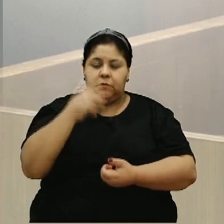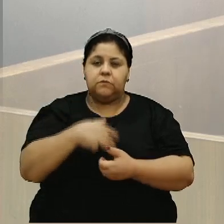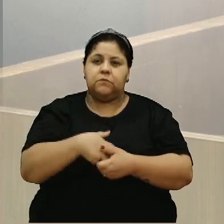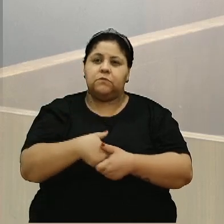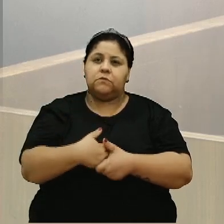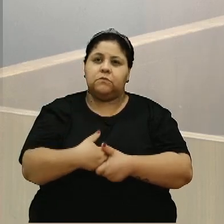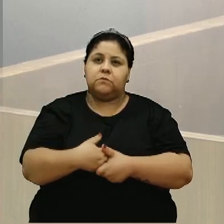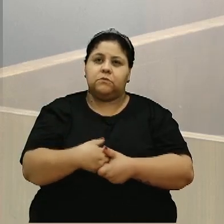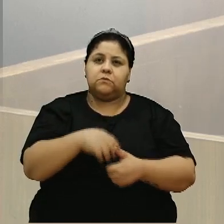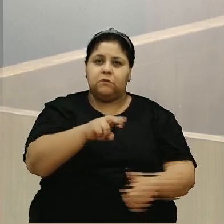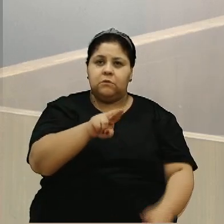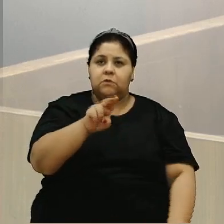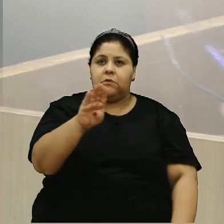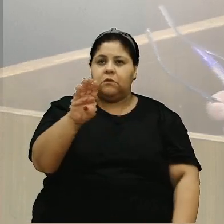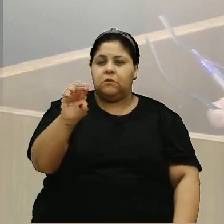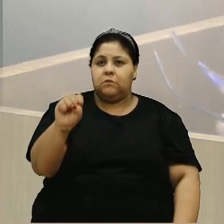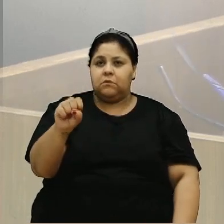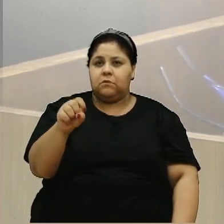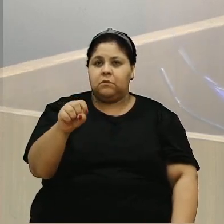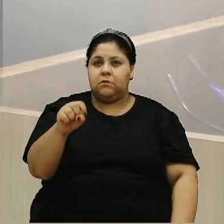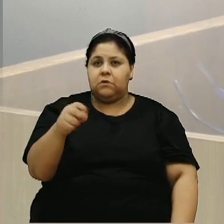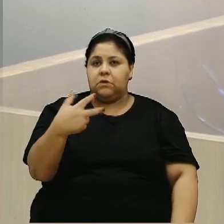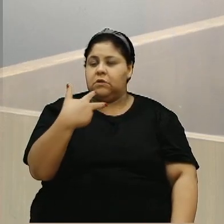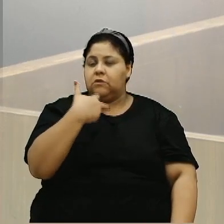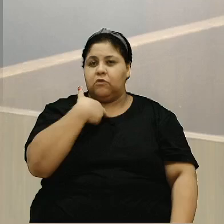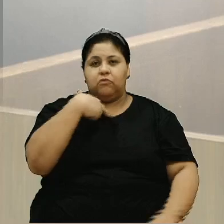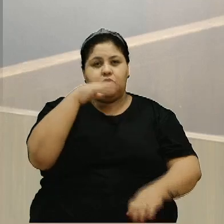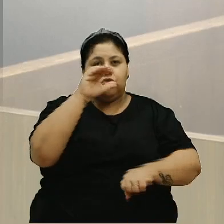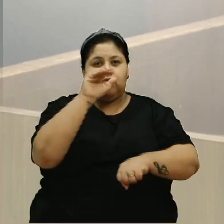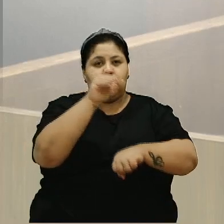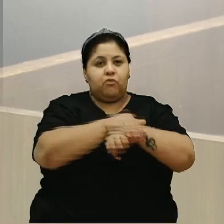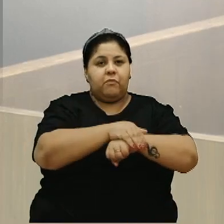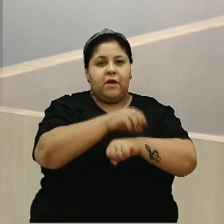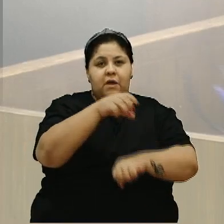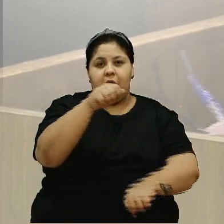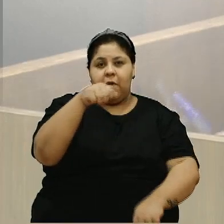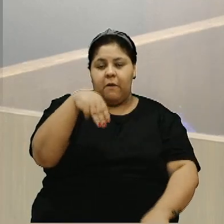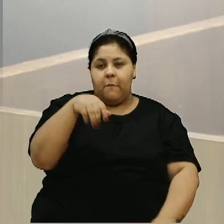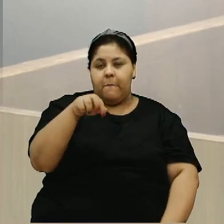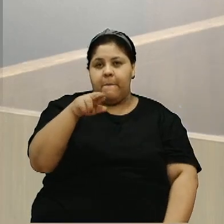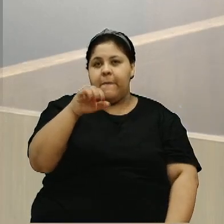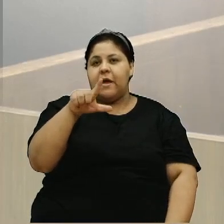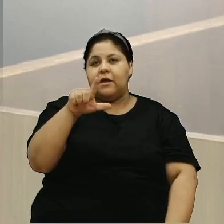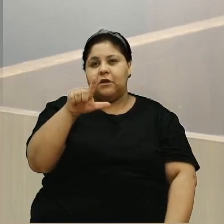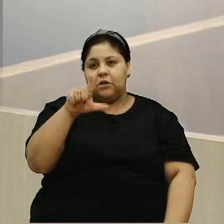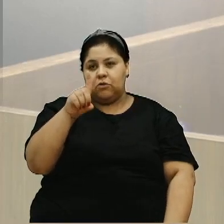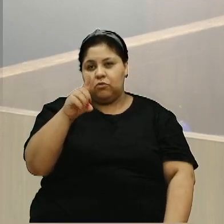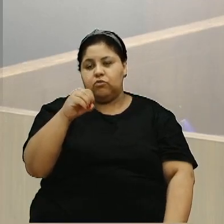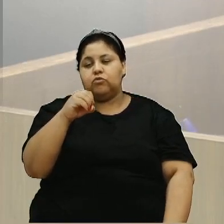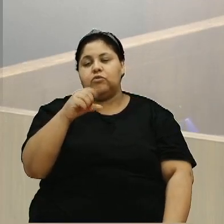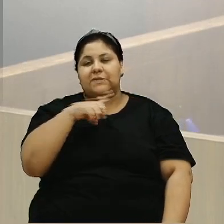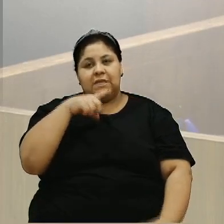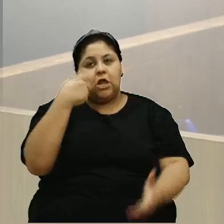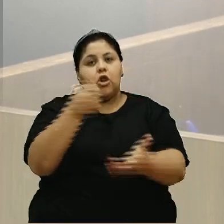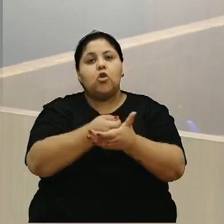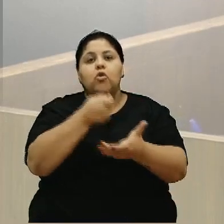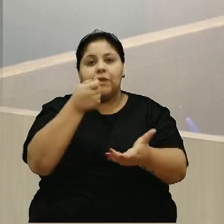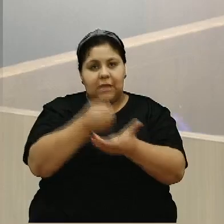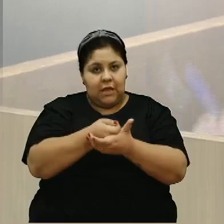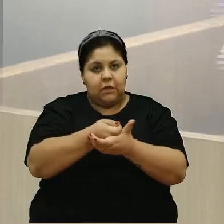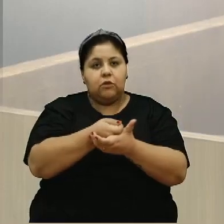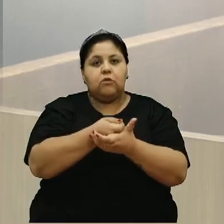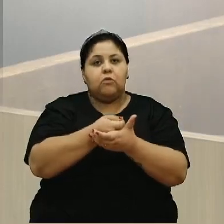na UBS, e a gente não pode culpar o Marildo, porque o Marildo tem lutado muito para que essa UBS seja aberta.